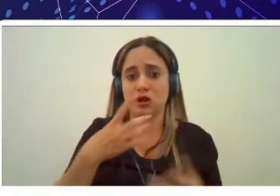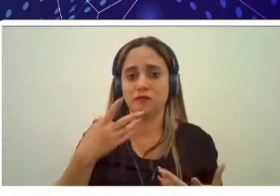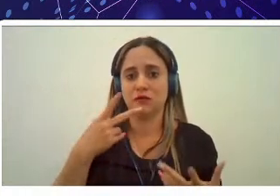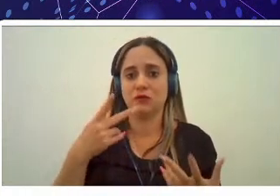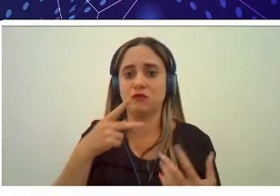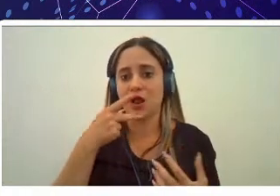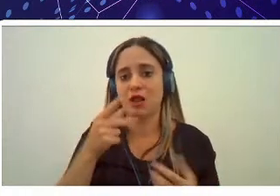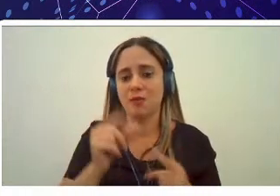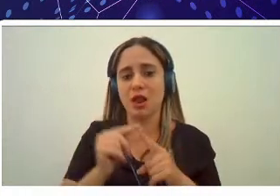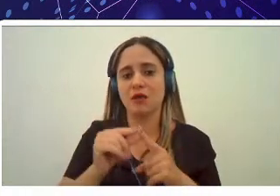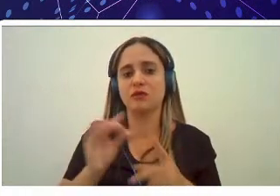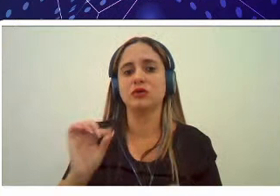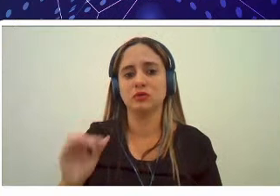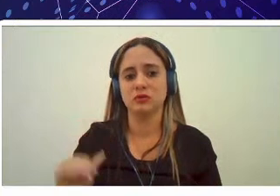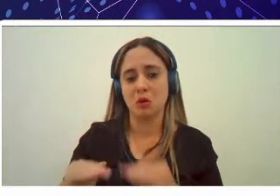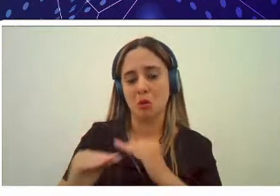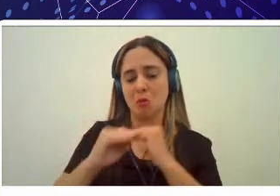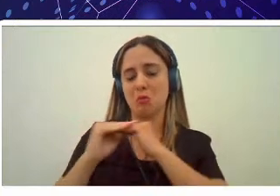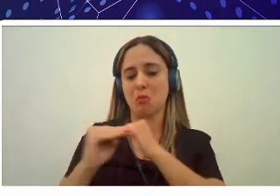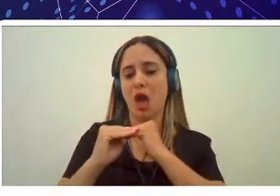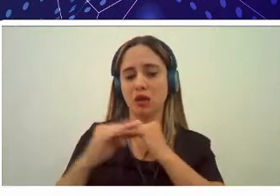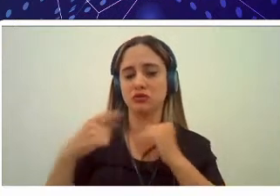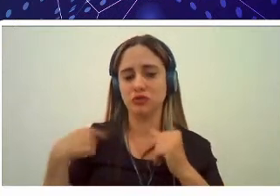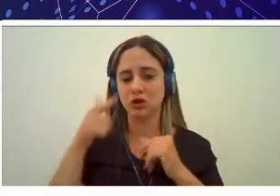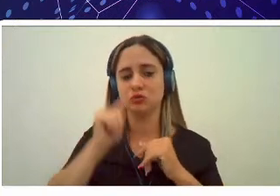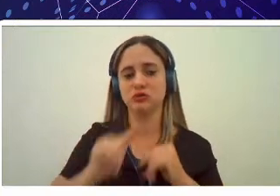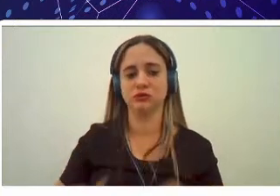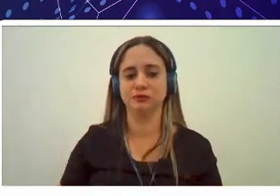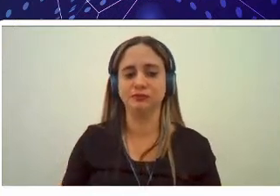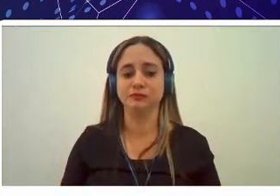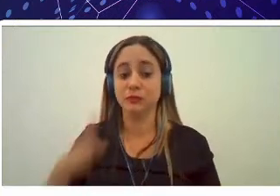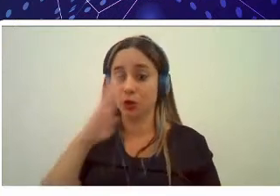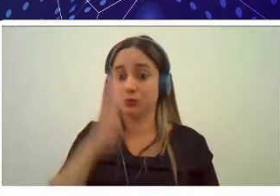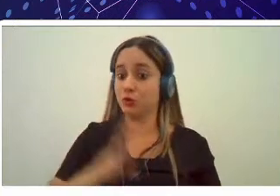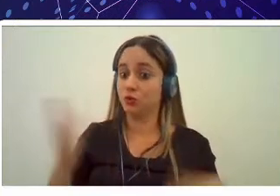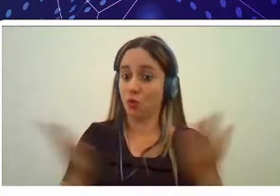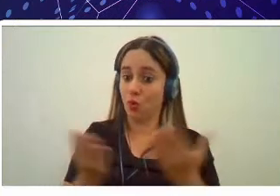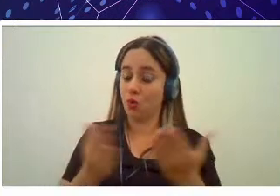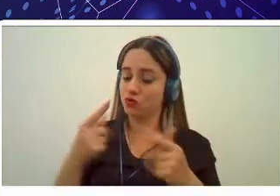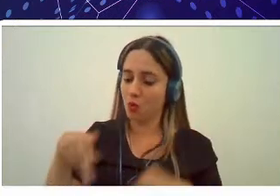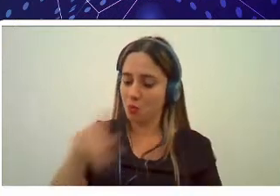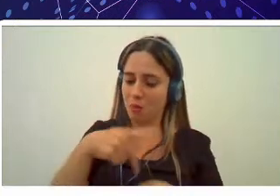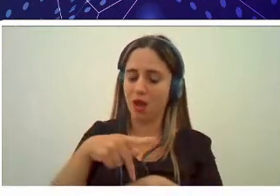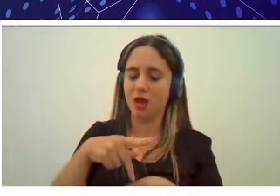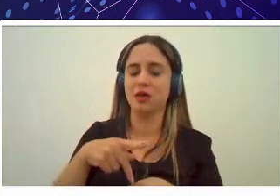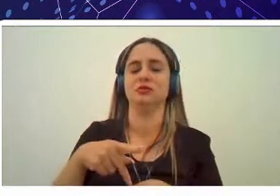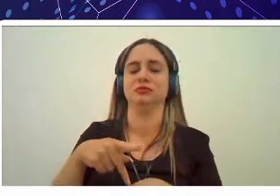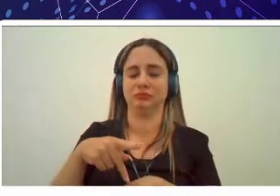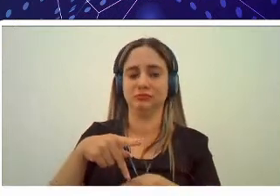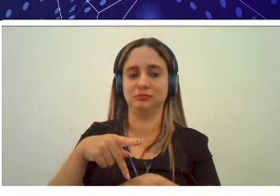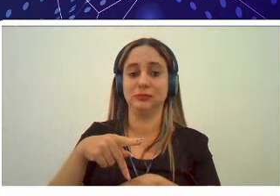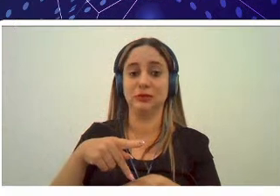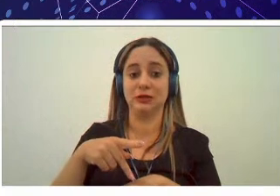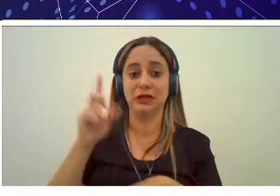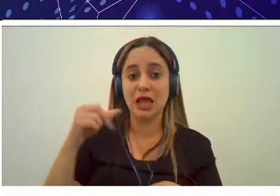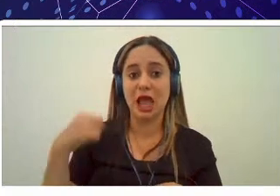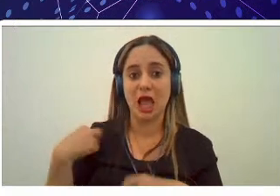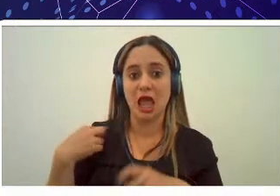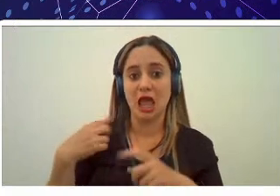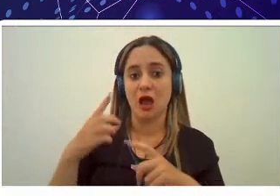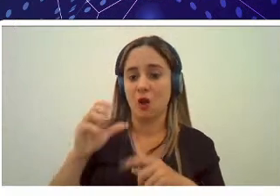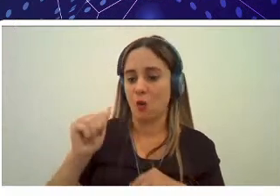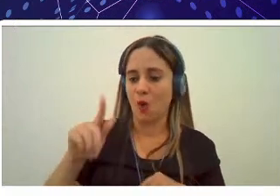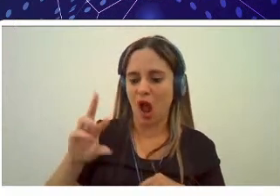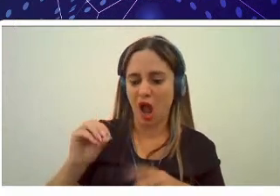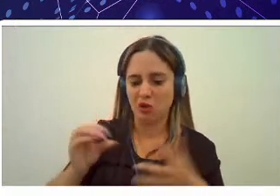falaram bastante no patamar que atingiu o Brasil hoje é um país que deve mais ao agro do que